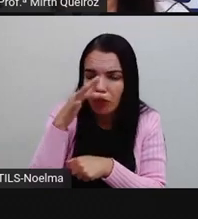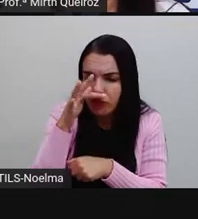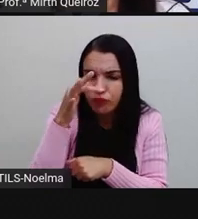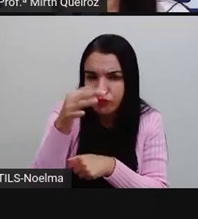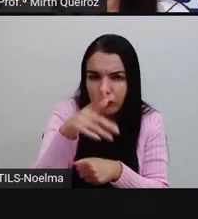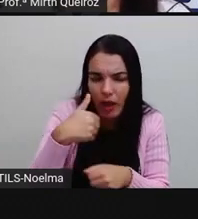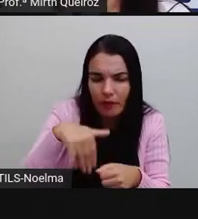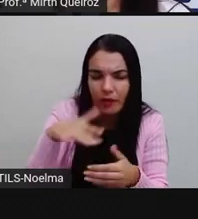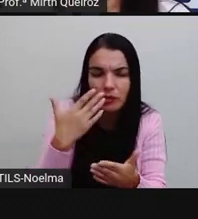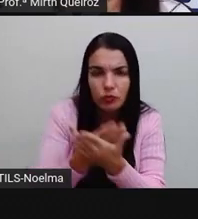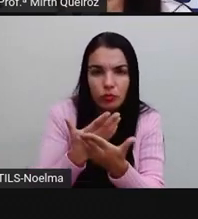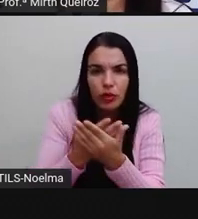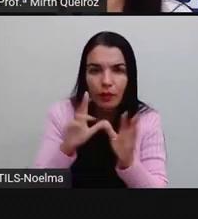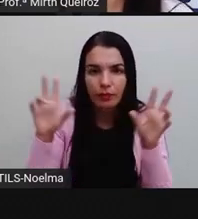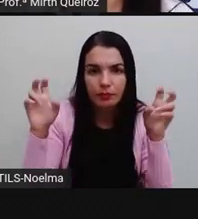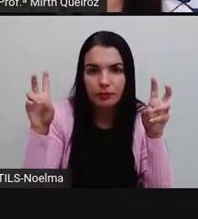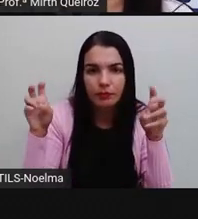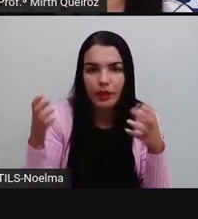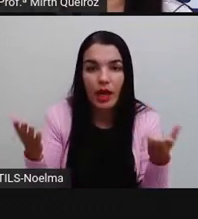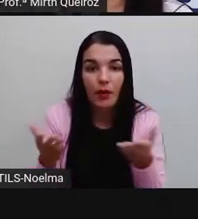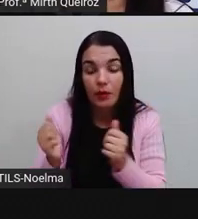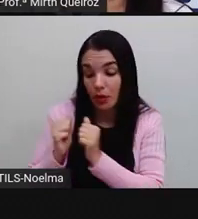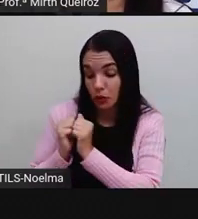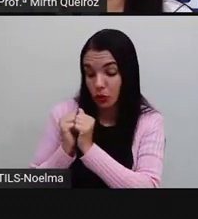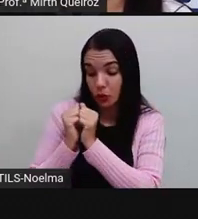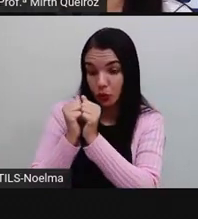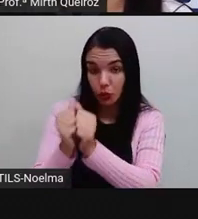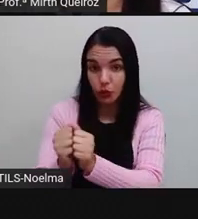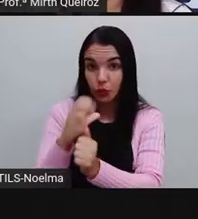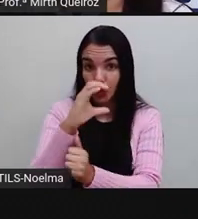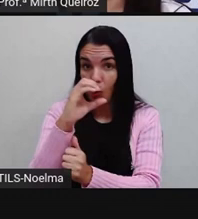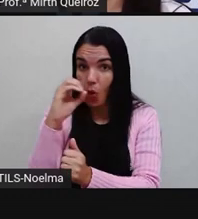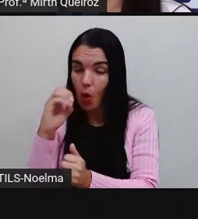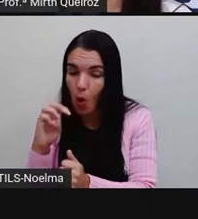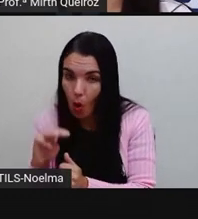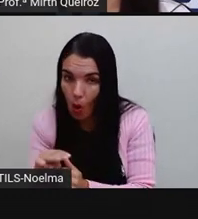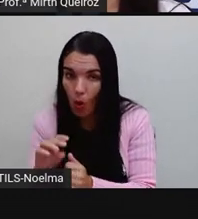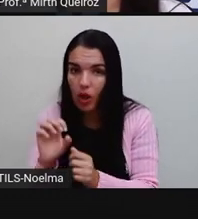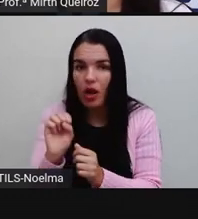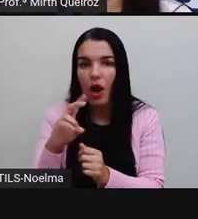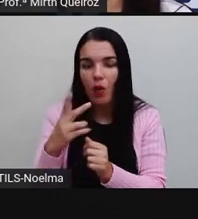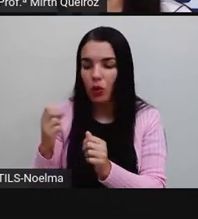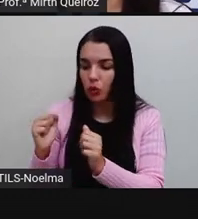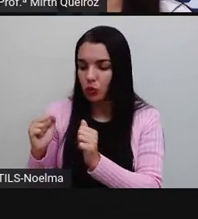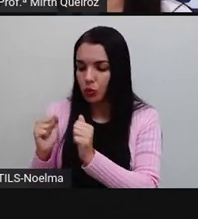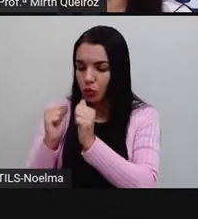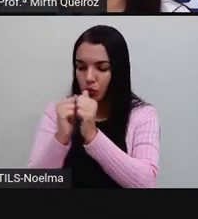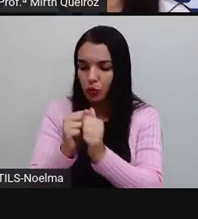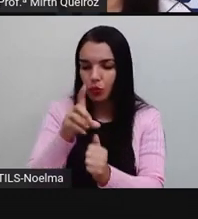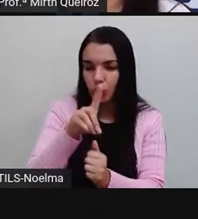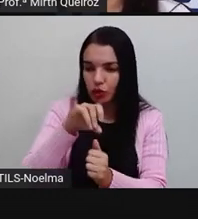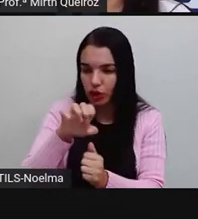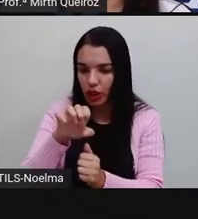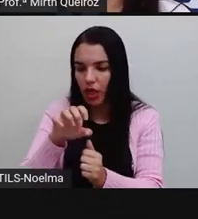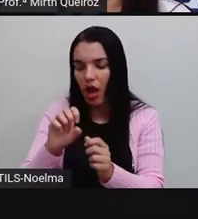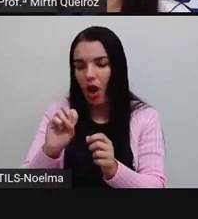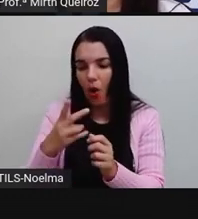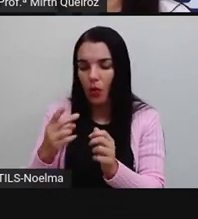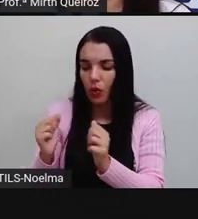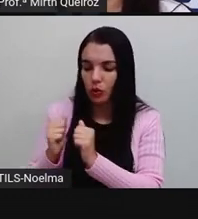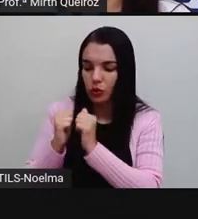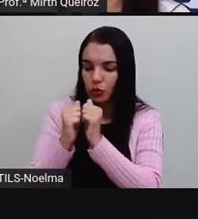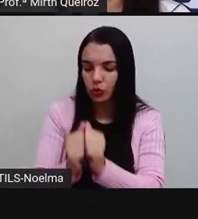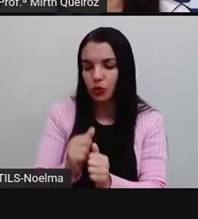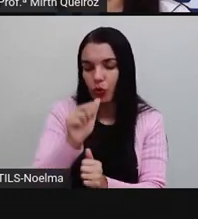frente este conteúdo, certo? Mas quando vir junto com, junto de, junto a, nós vamos colocar aí no